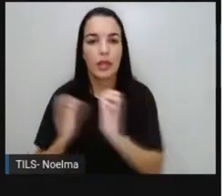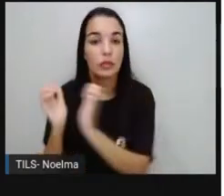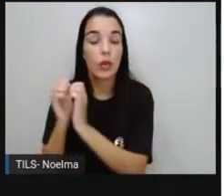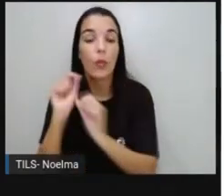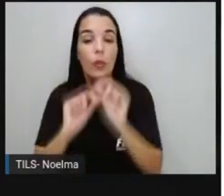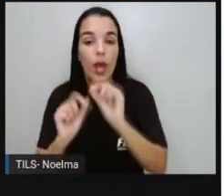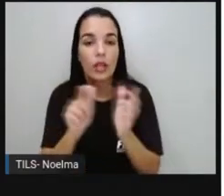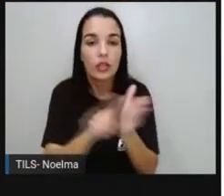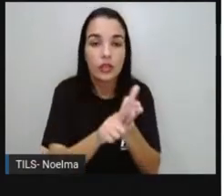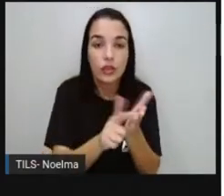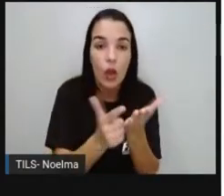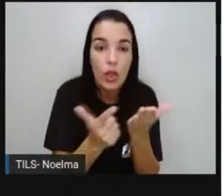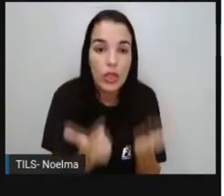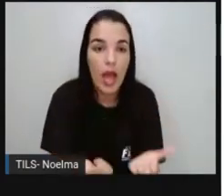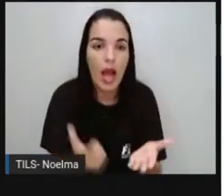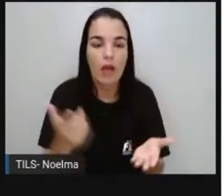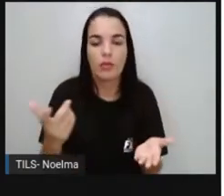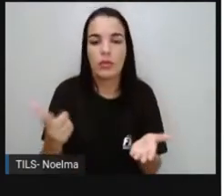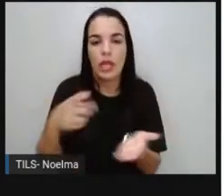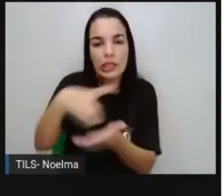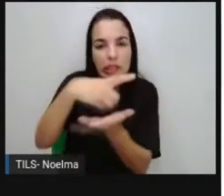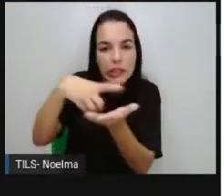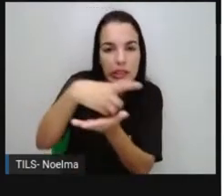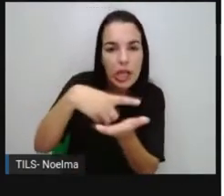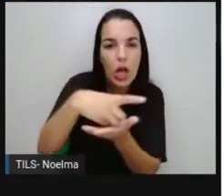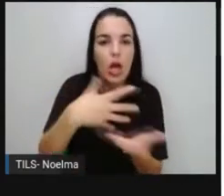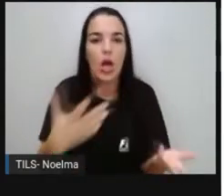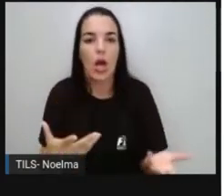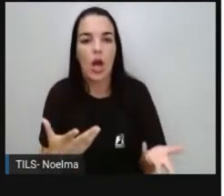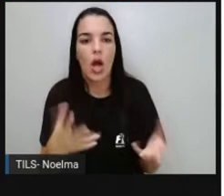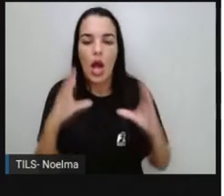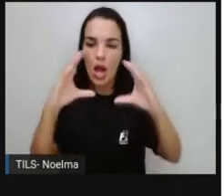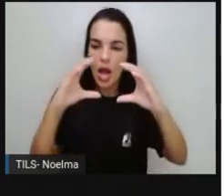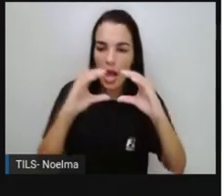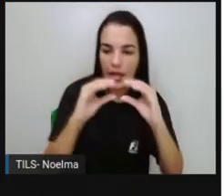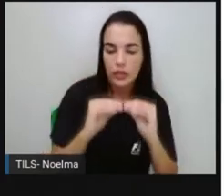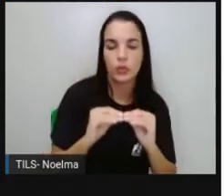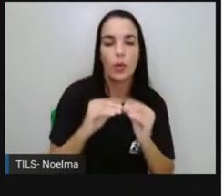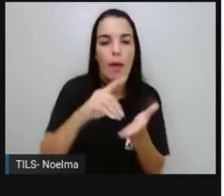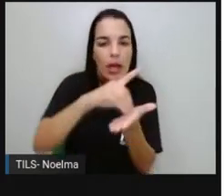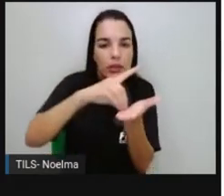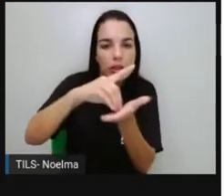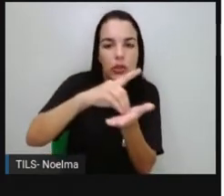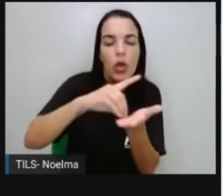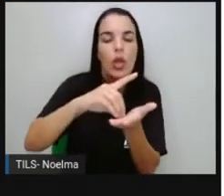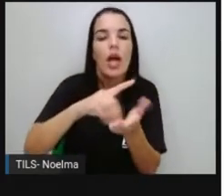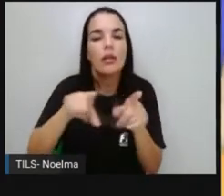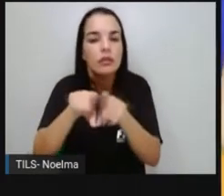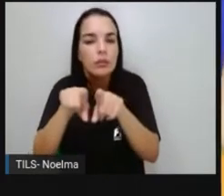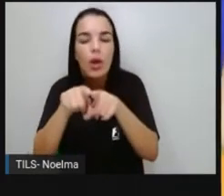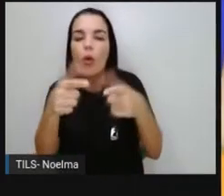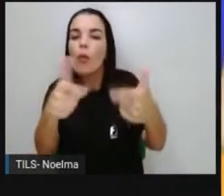os jornais, enciclopédias, resumos escolares, verbetes dicionários, dentre outros, né?